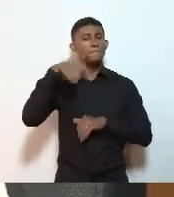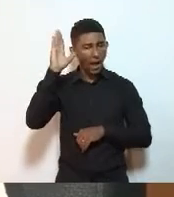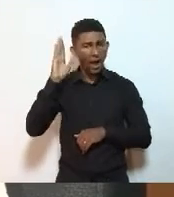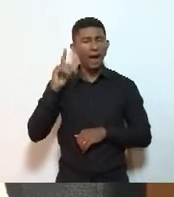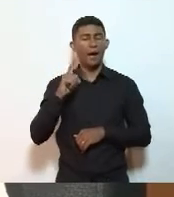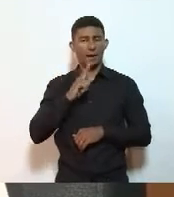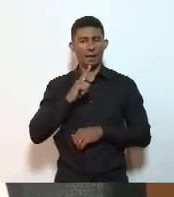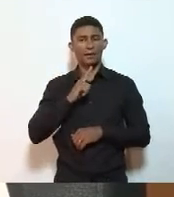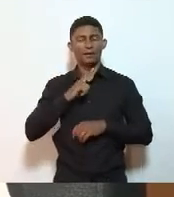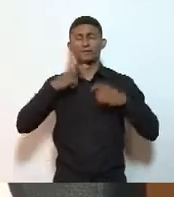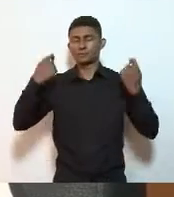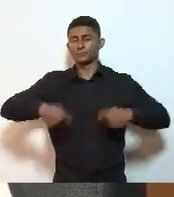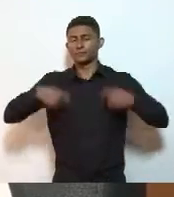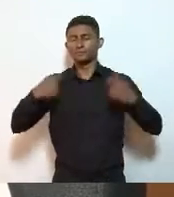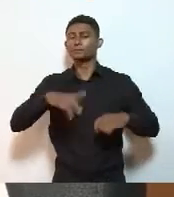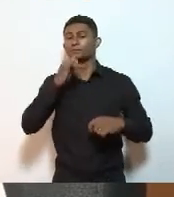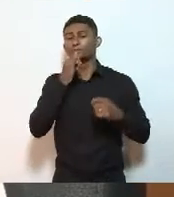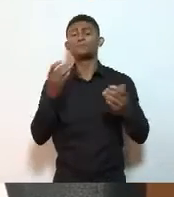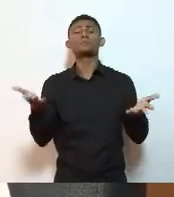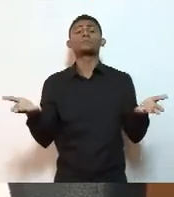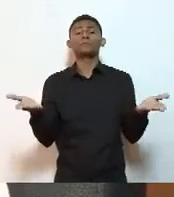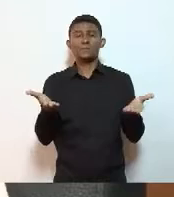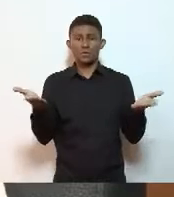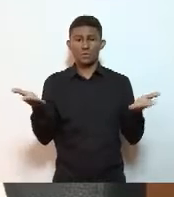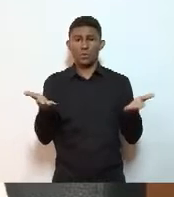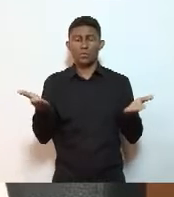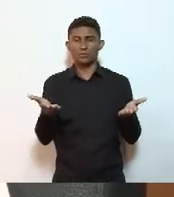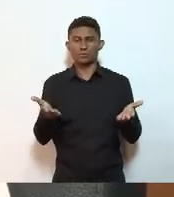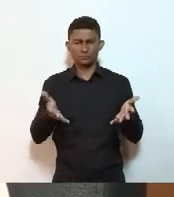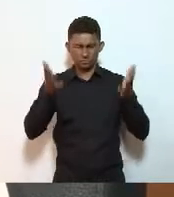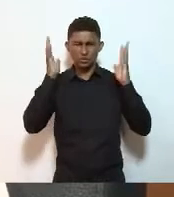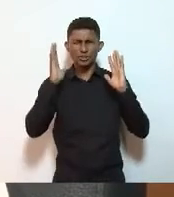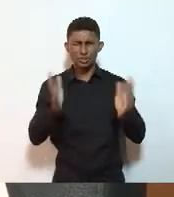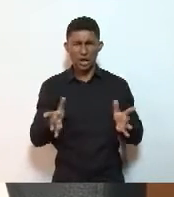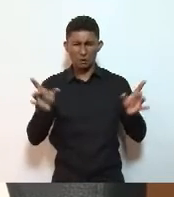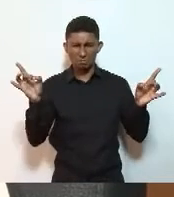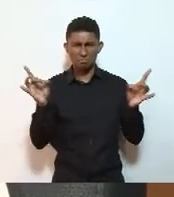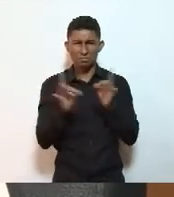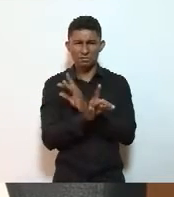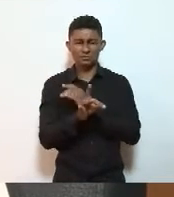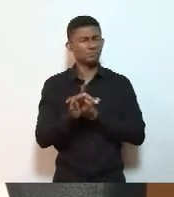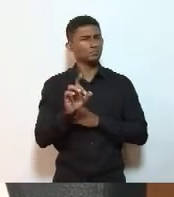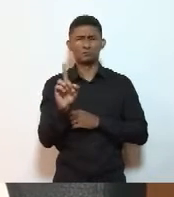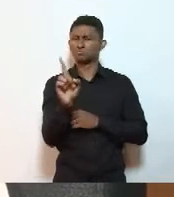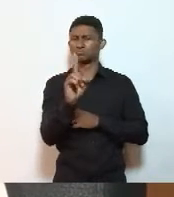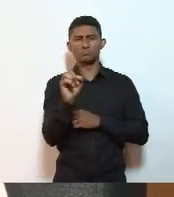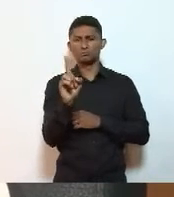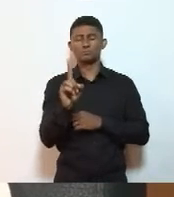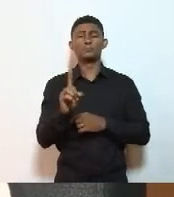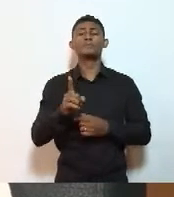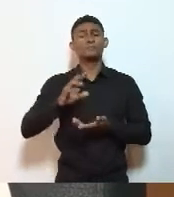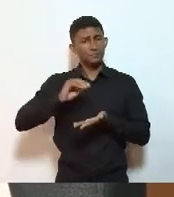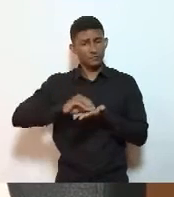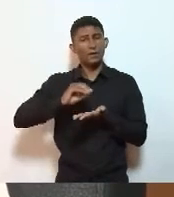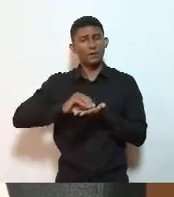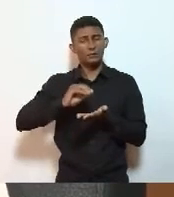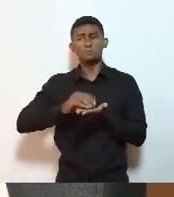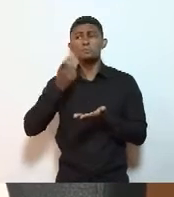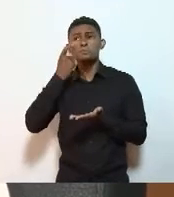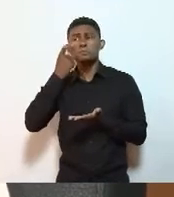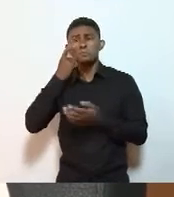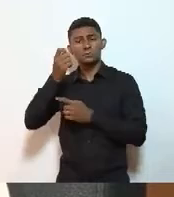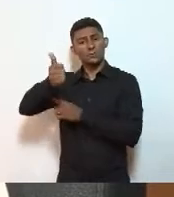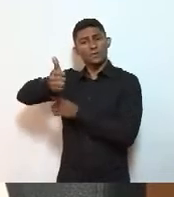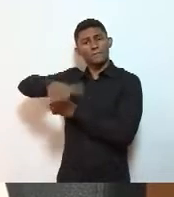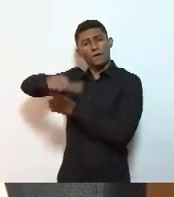aqui. Então, esse balanço hoje, por exemplo, é um balanço inconcluso, porque ainda não temos nem condições de avaliar o impacto de